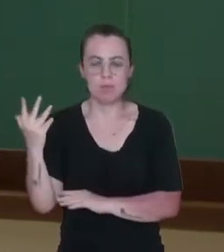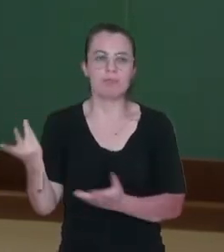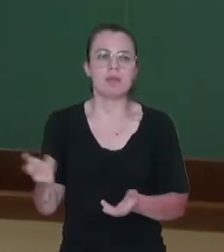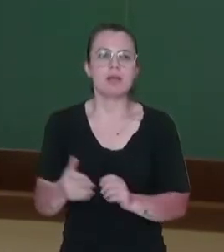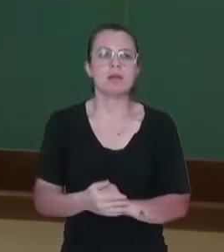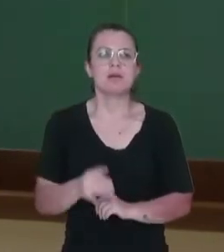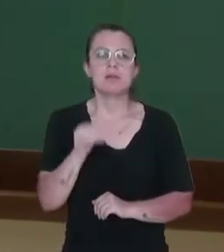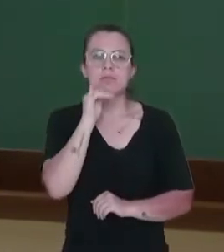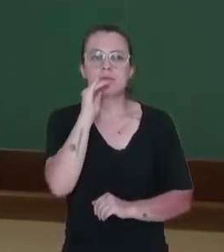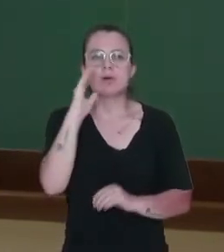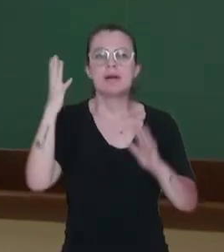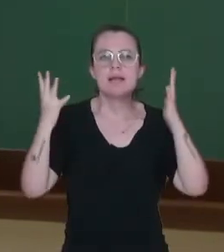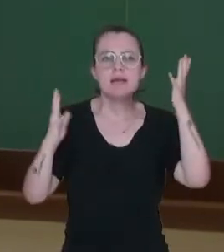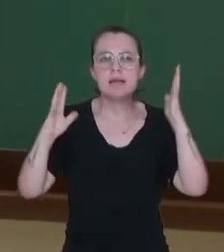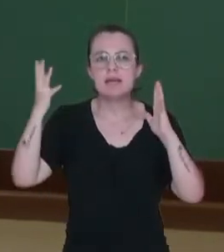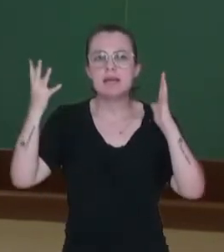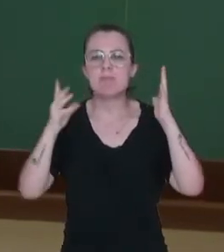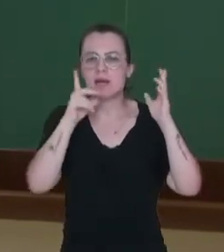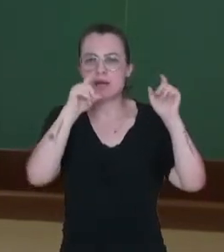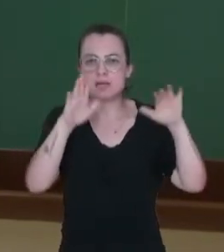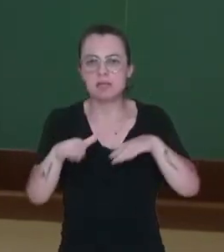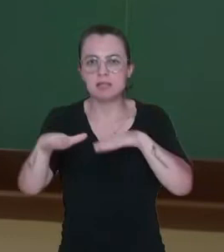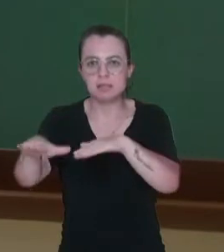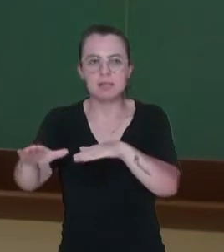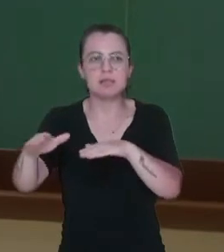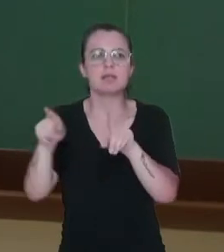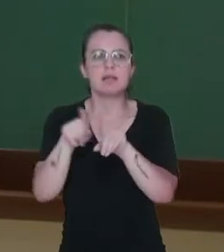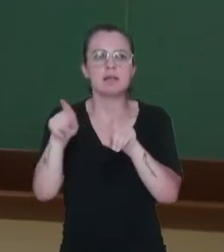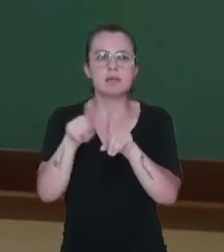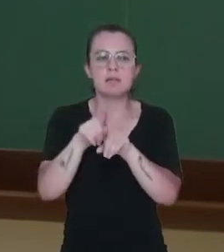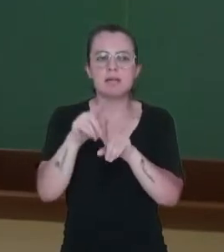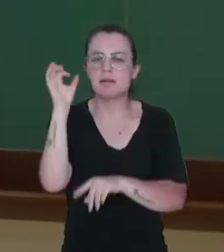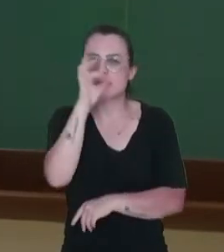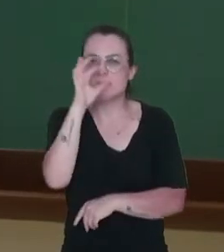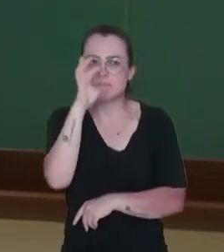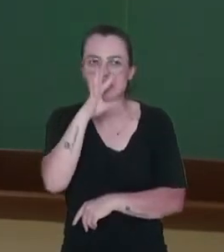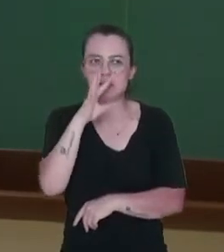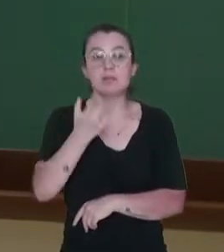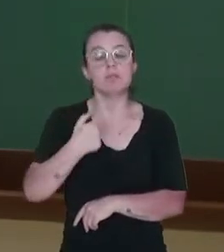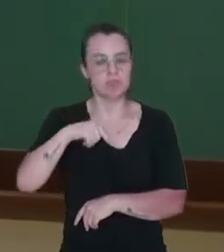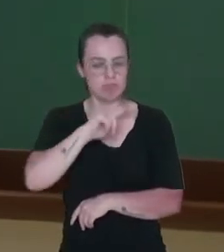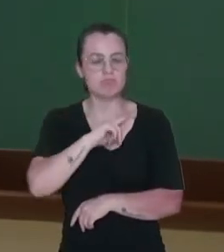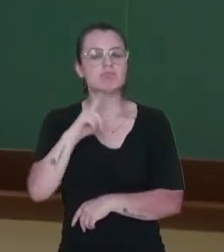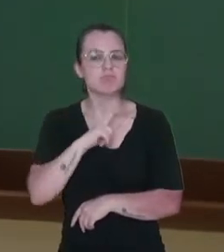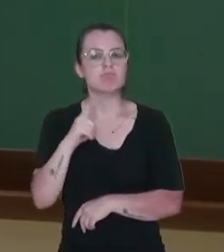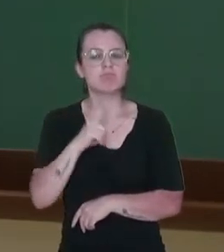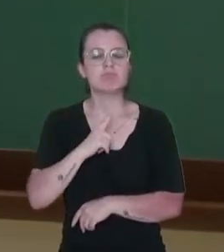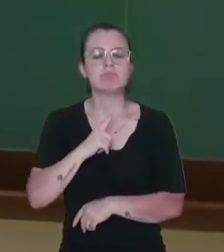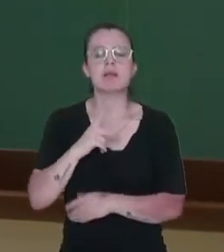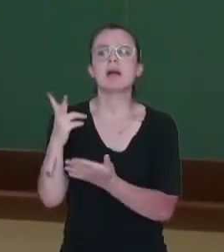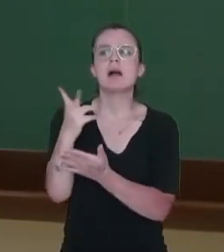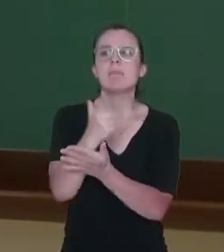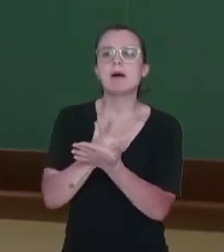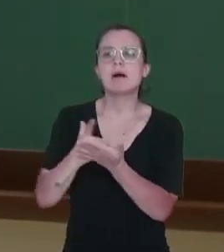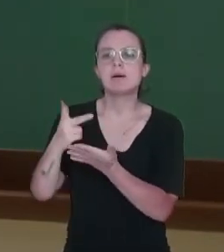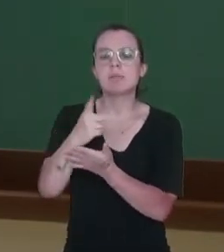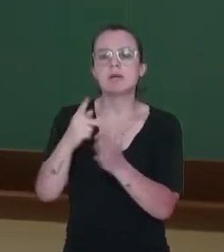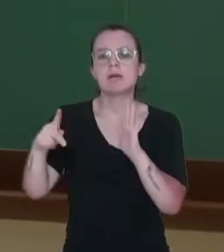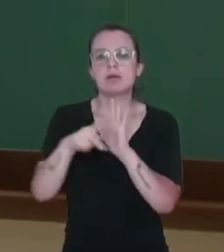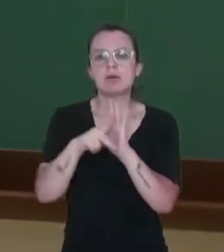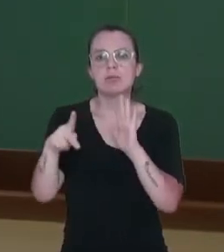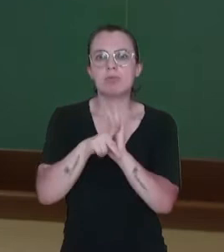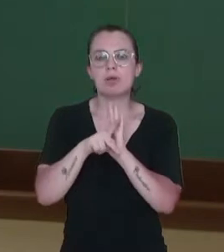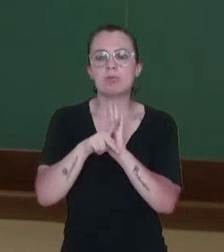hidrografia, a vegetação. Nós temos mapas da vegetação do Brasil, mapas dos tipos climáticos.